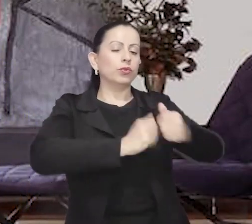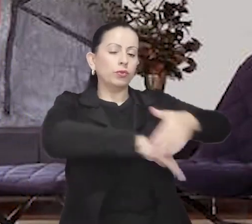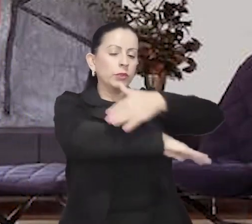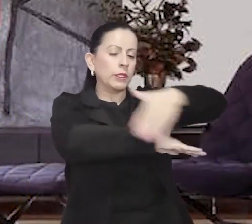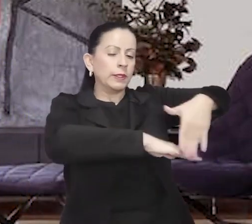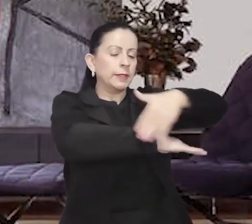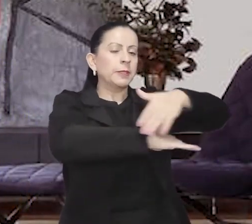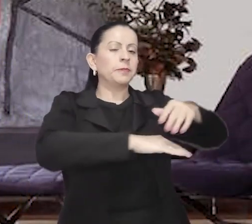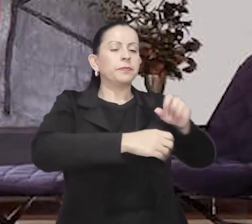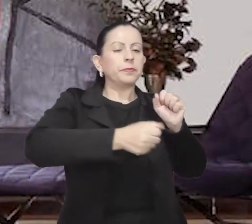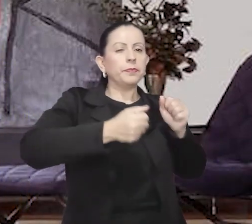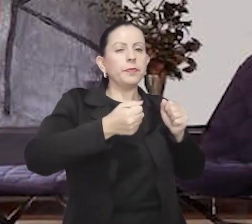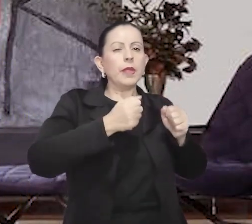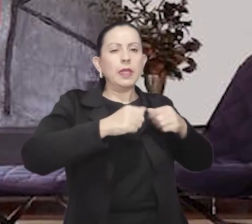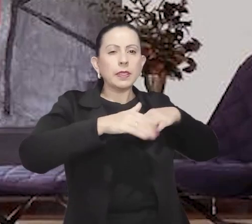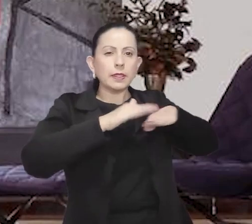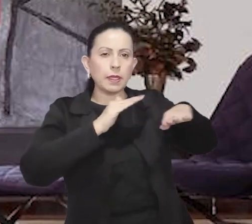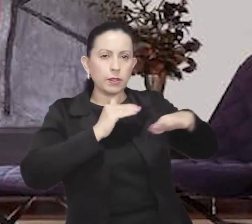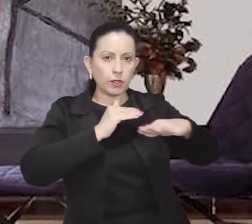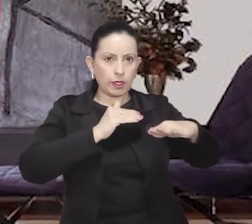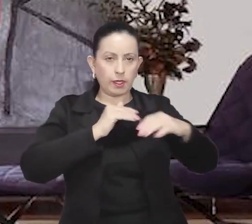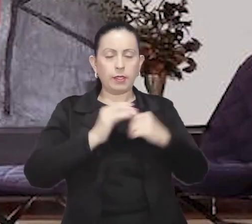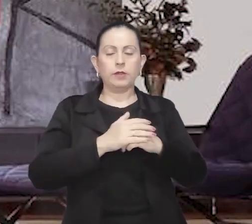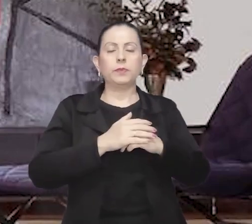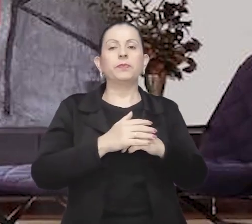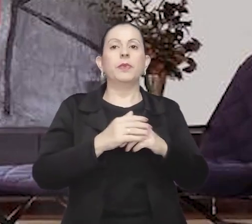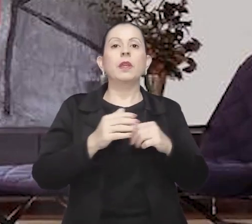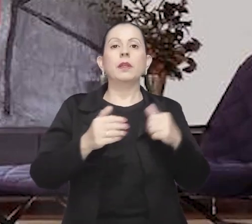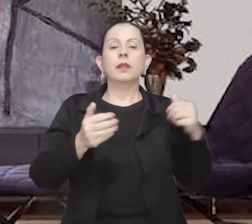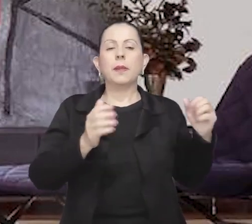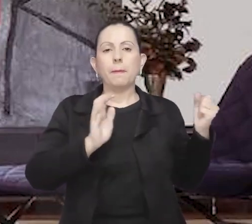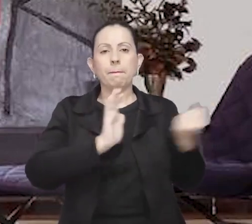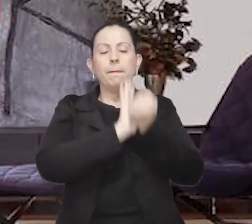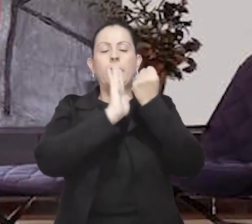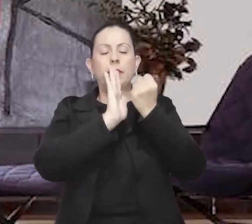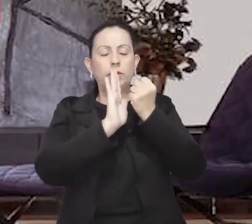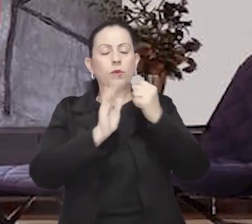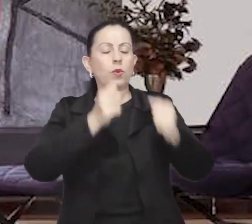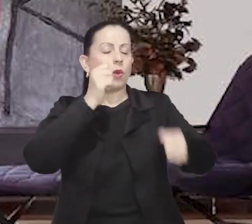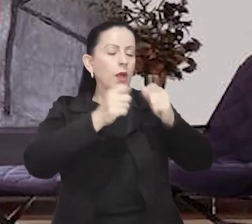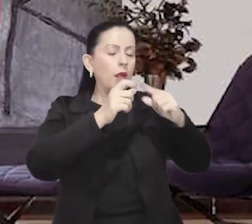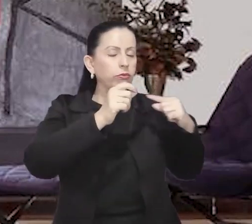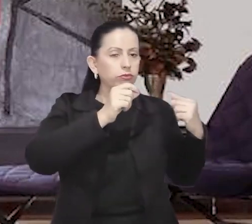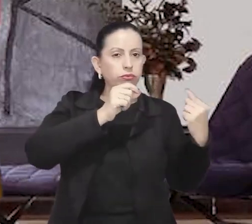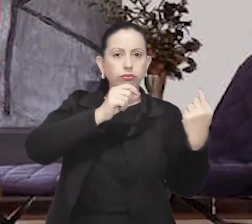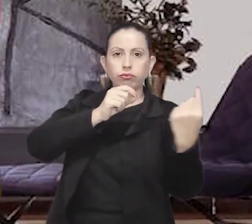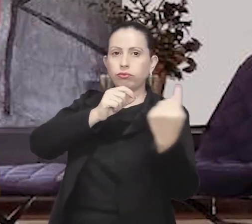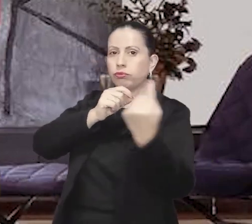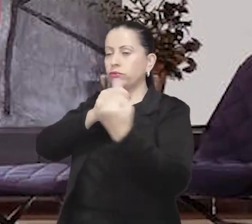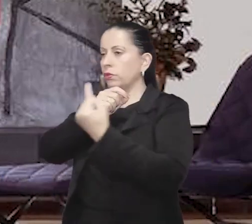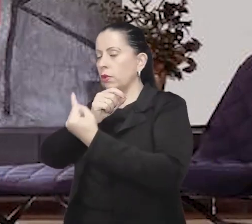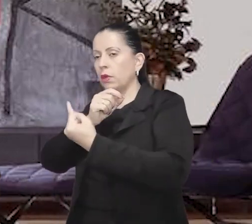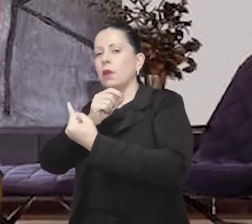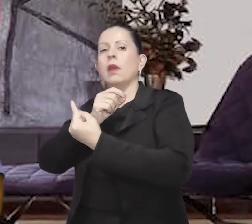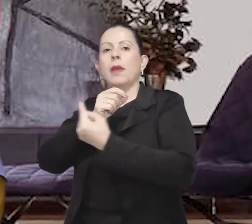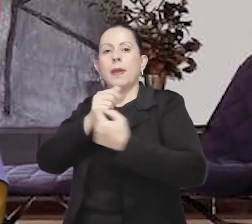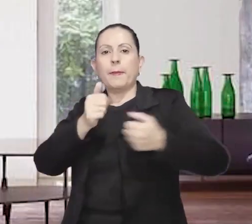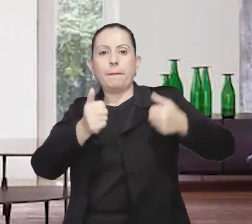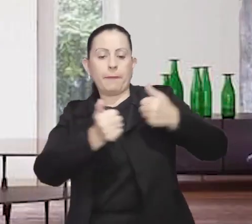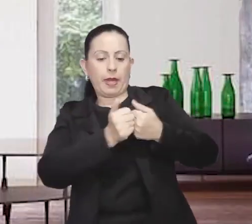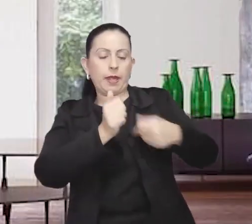Com impacto, o carro gira no sentido horário, parando com a sua frente virada na direção da menina.